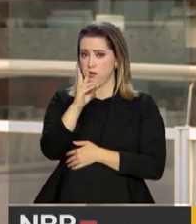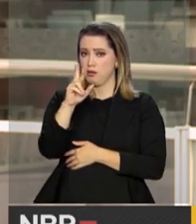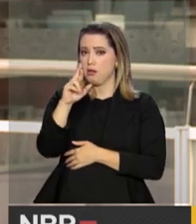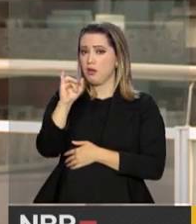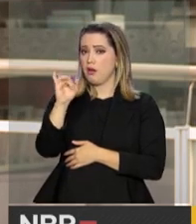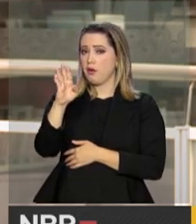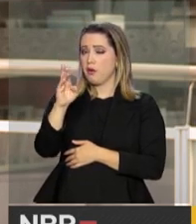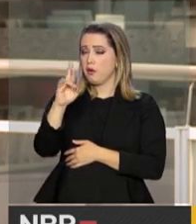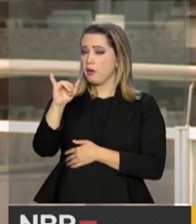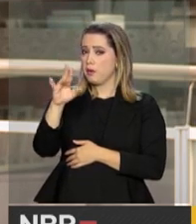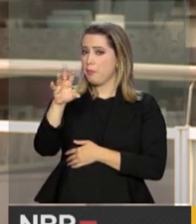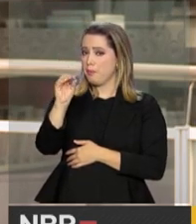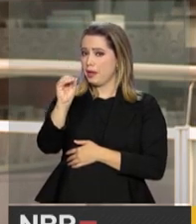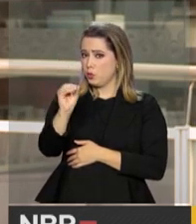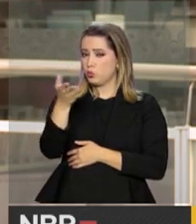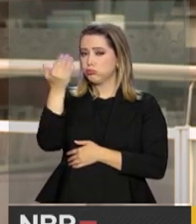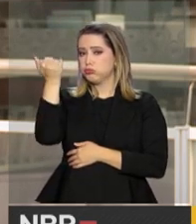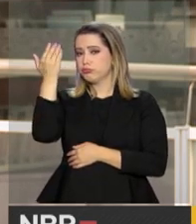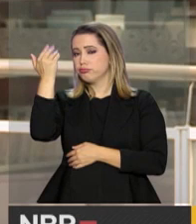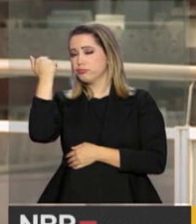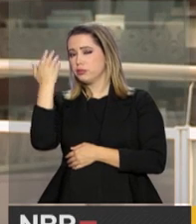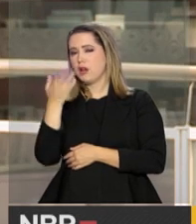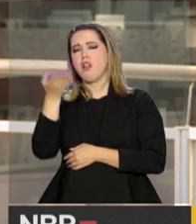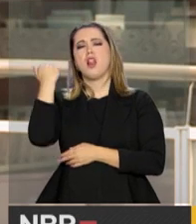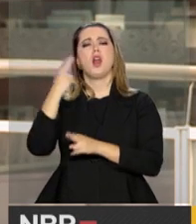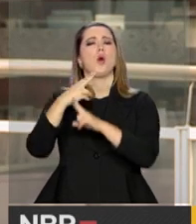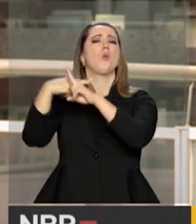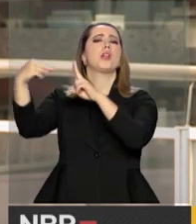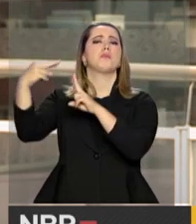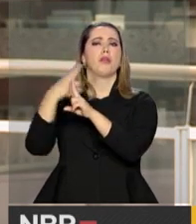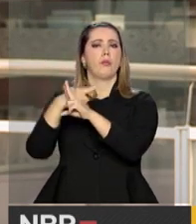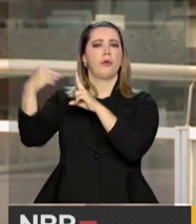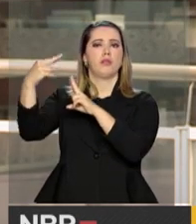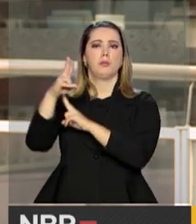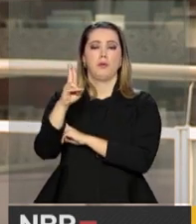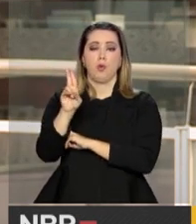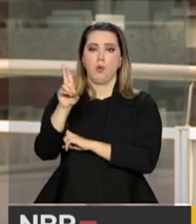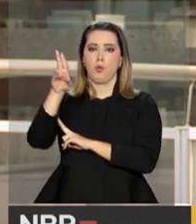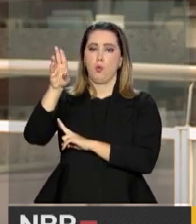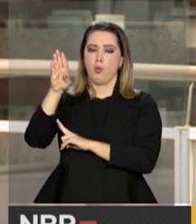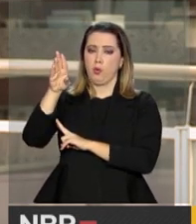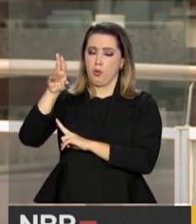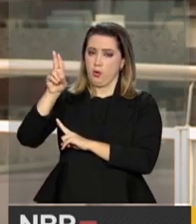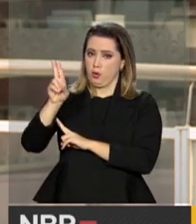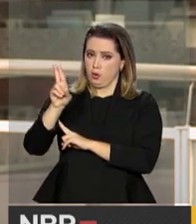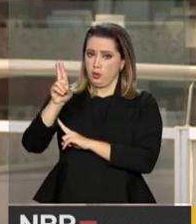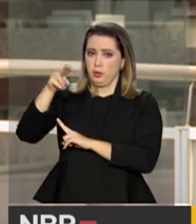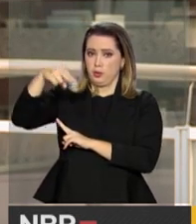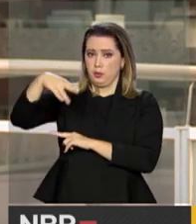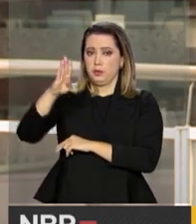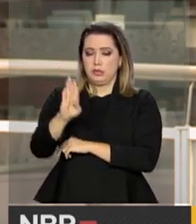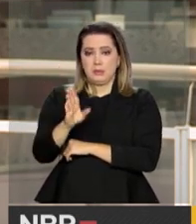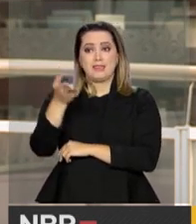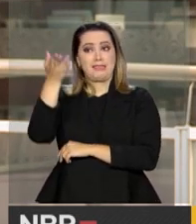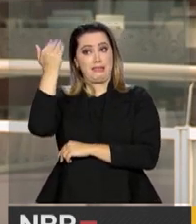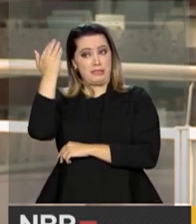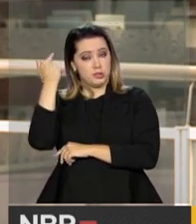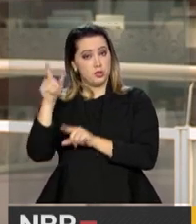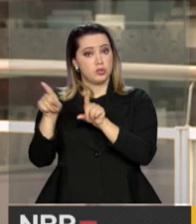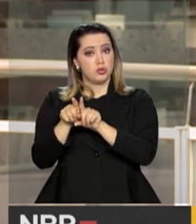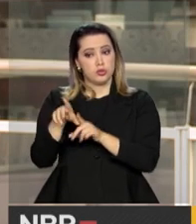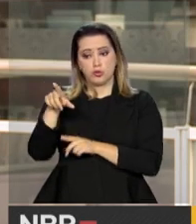institucional da Universidade de Brasília, lá na década de 60, nós observamos que Darcy Ribeiro já colocou os